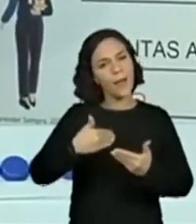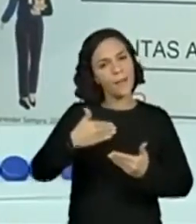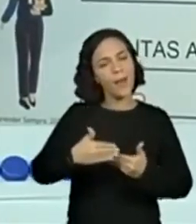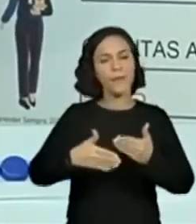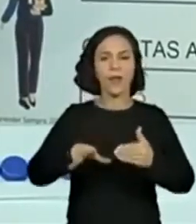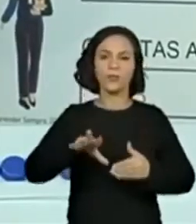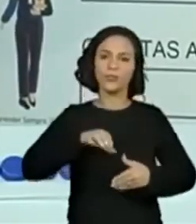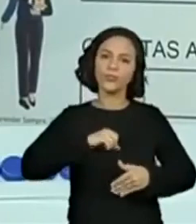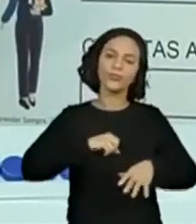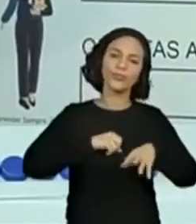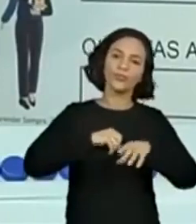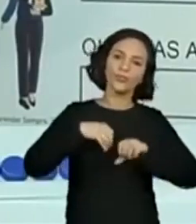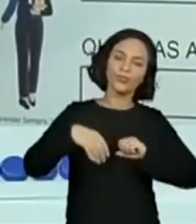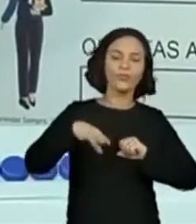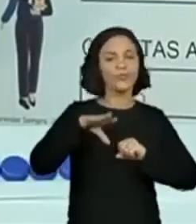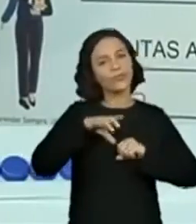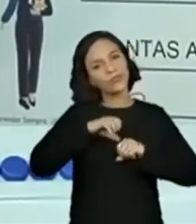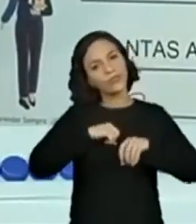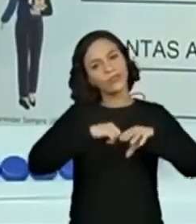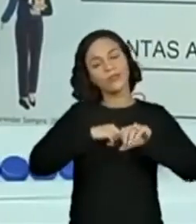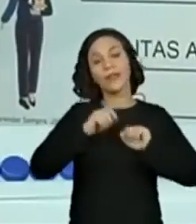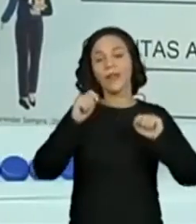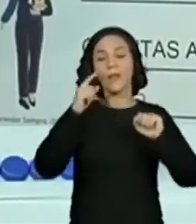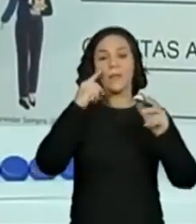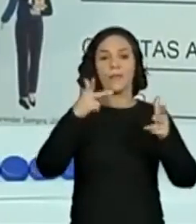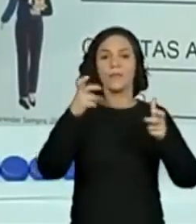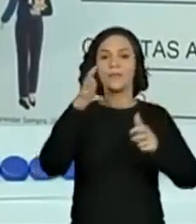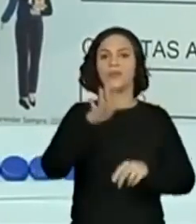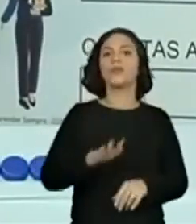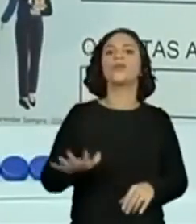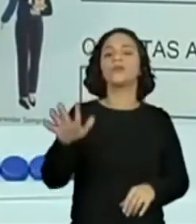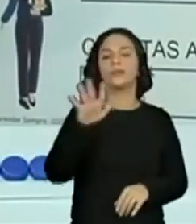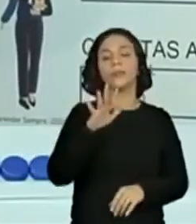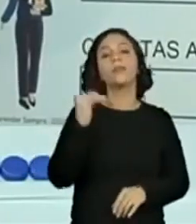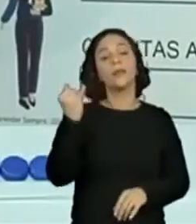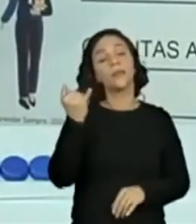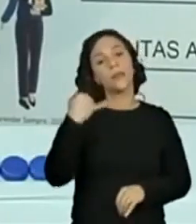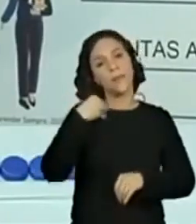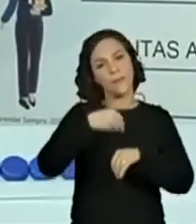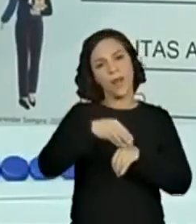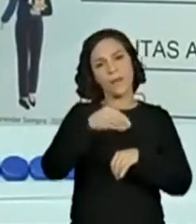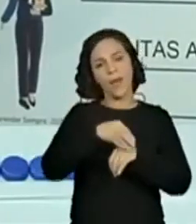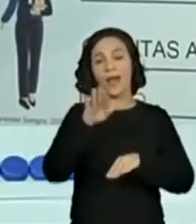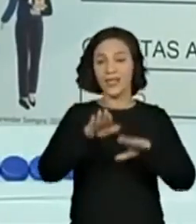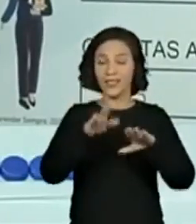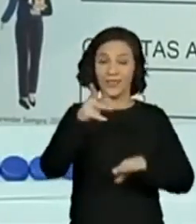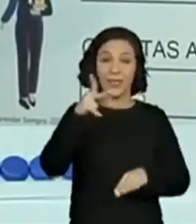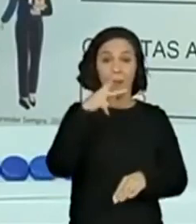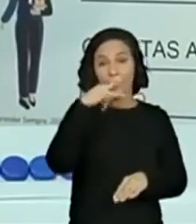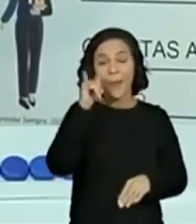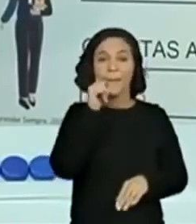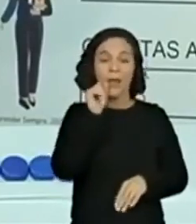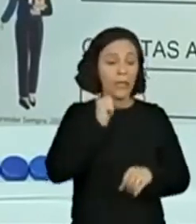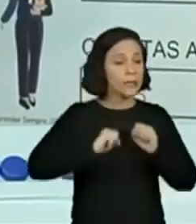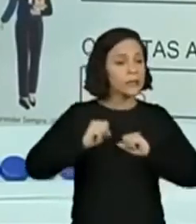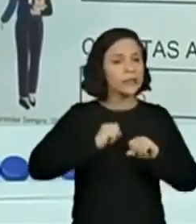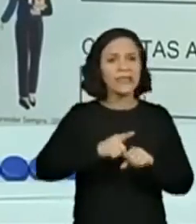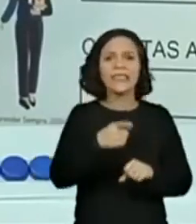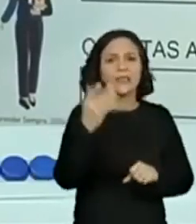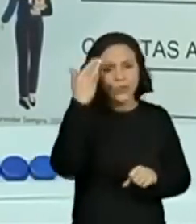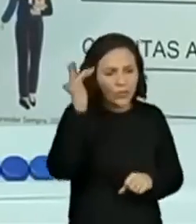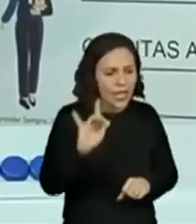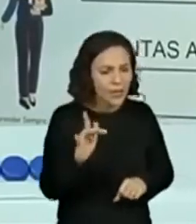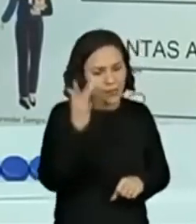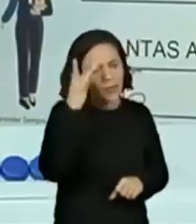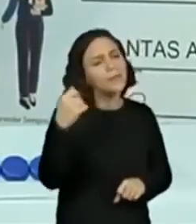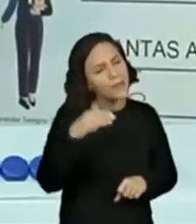e é de pouquinho que eles vão conseguindo enxergar o todo. É legal a gente falar isso para vocês, pais, que eu sei, às vezes, da ansiedade de nossa, mas precisa já